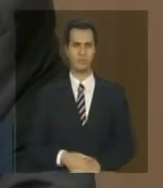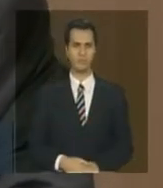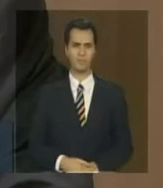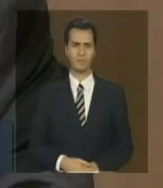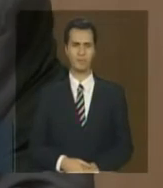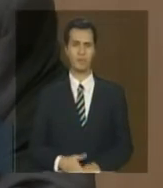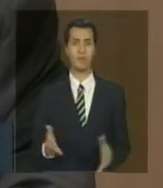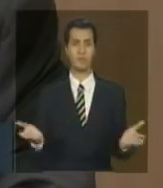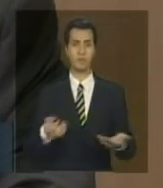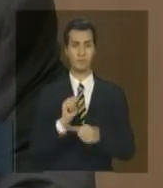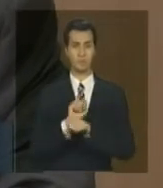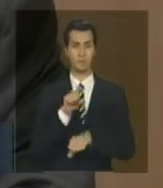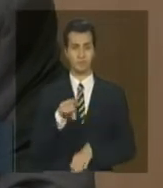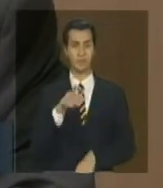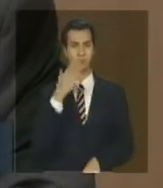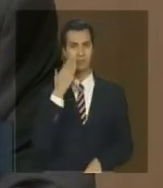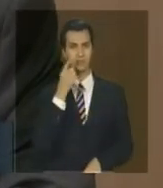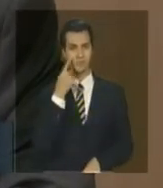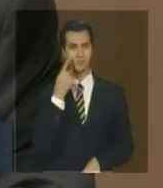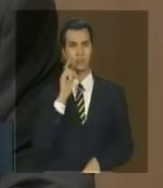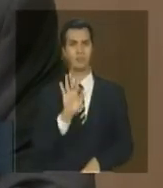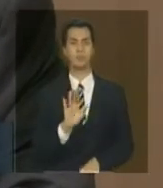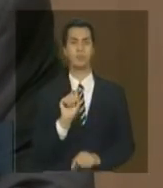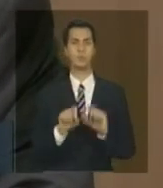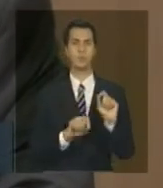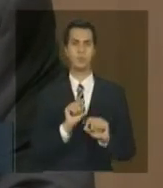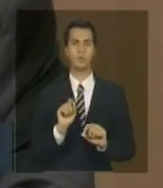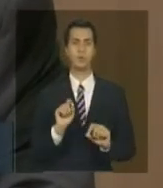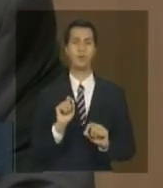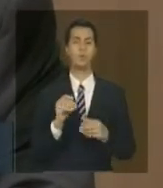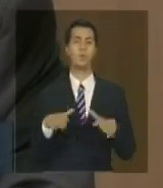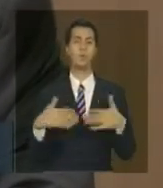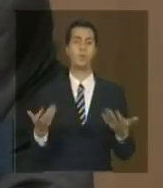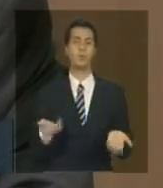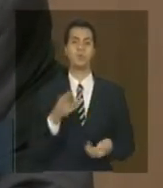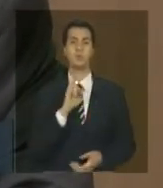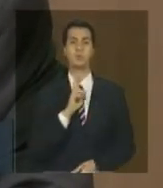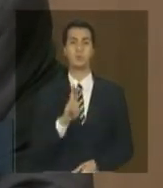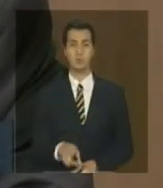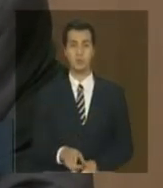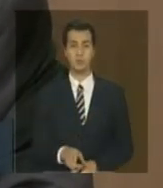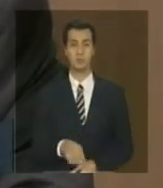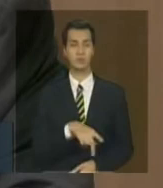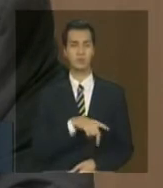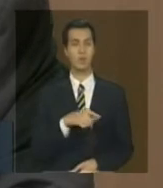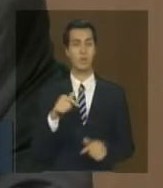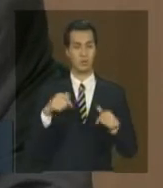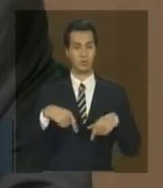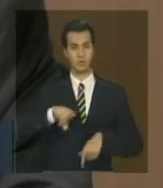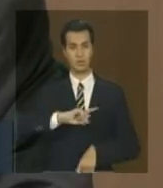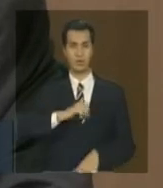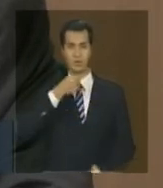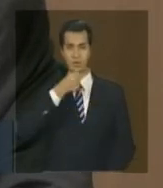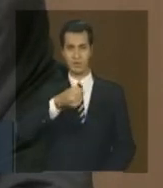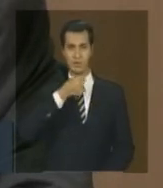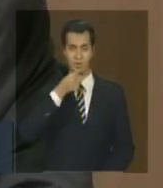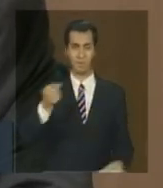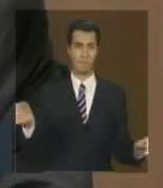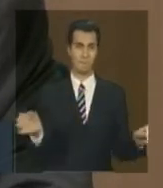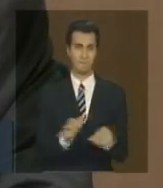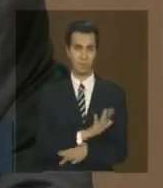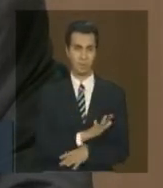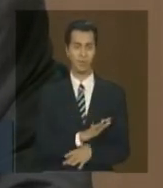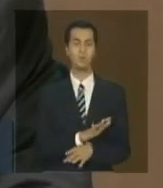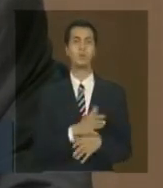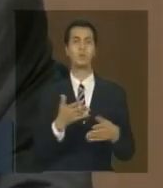nessa aí novamente então qual é o resultado disponível e lembrando que isso está disponível após essa coletiva todos esses dados estarão